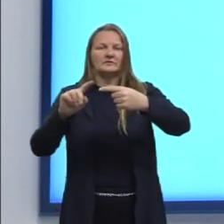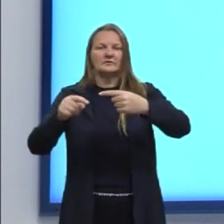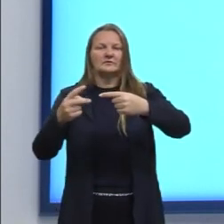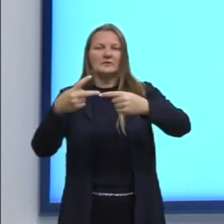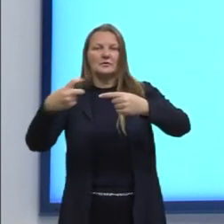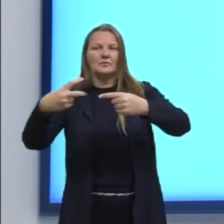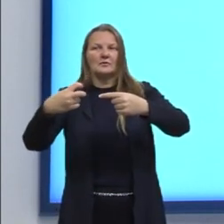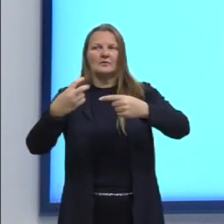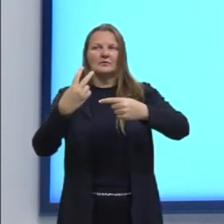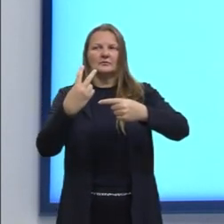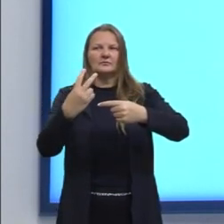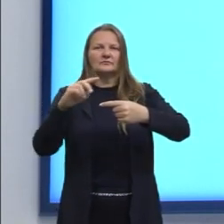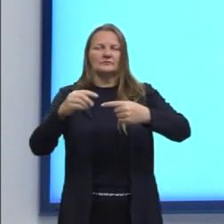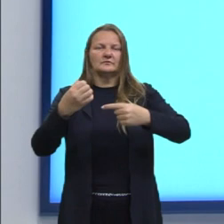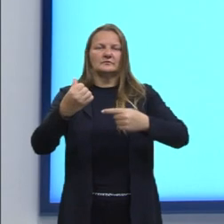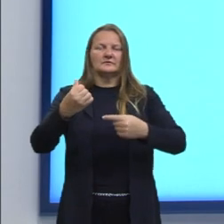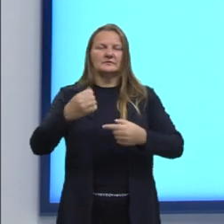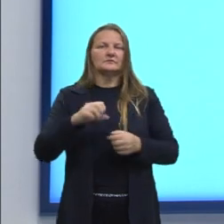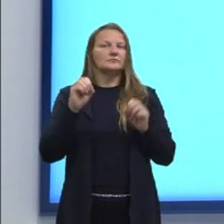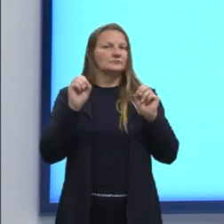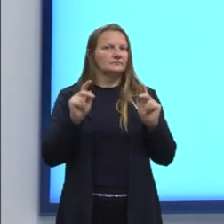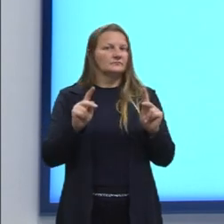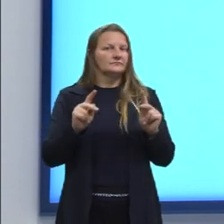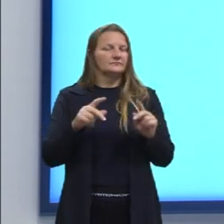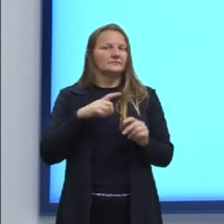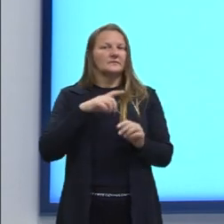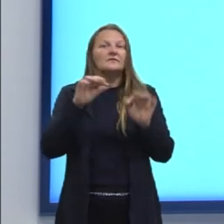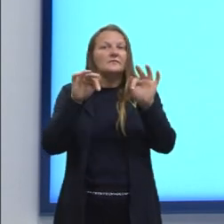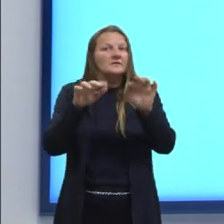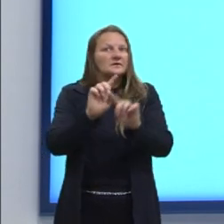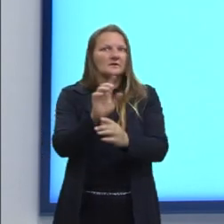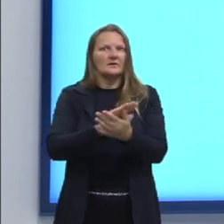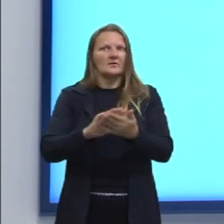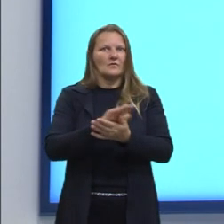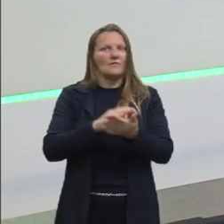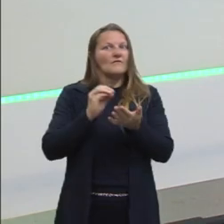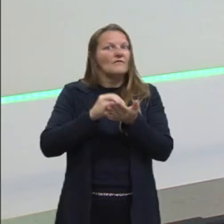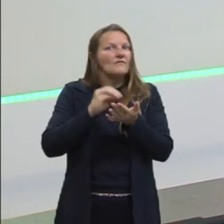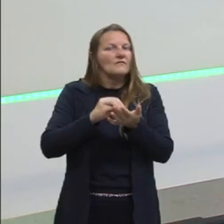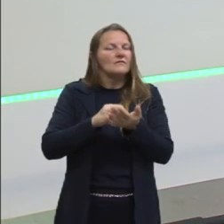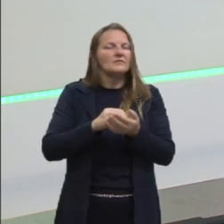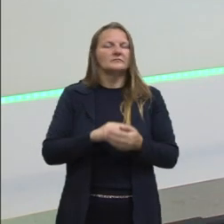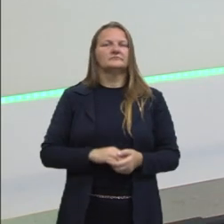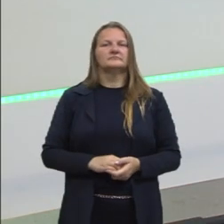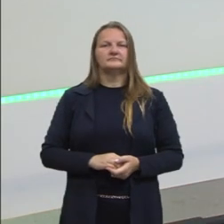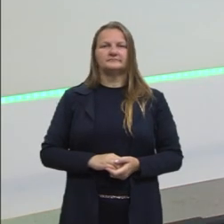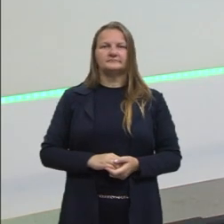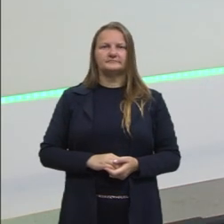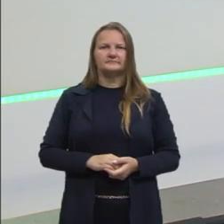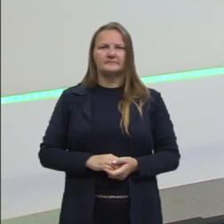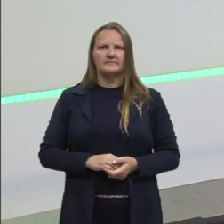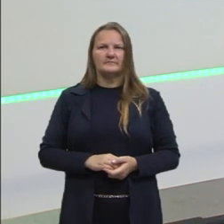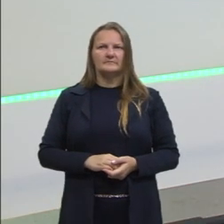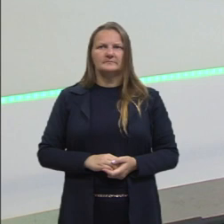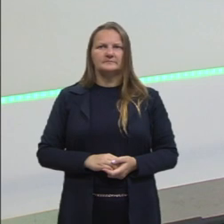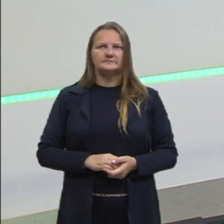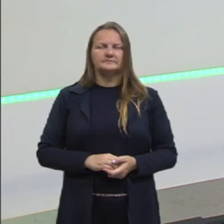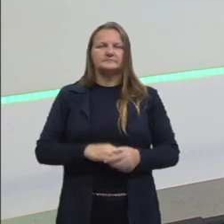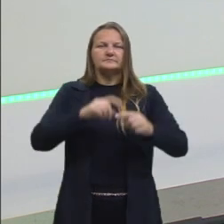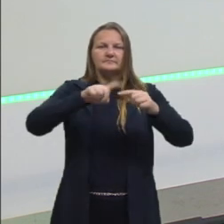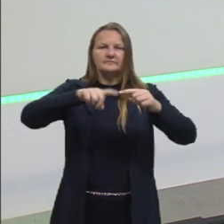,6. Ok, ainda não terminamos, né? O que que nós temos então? A